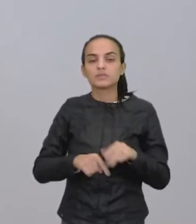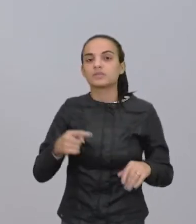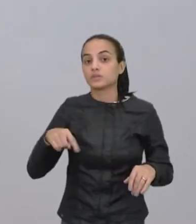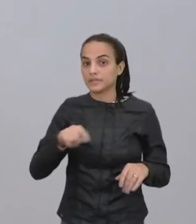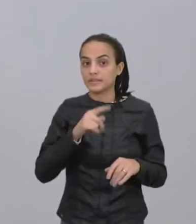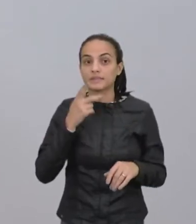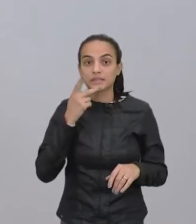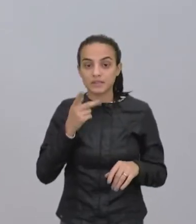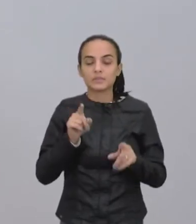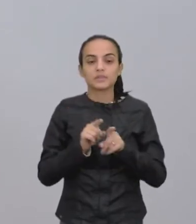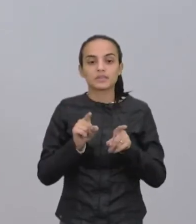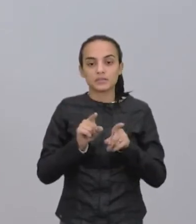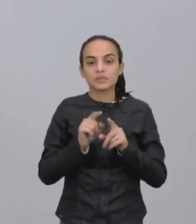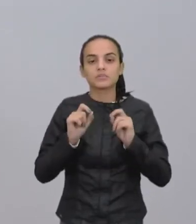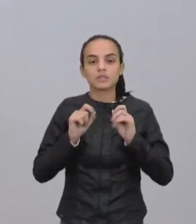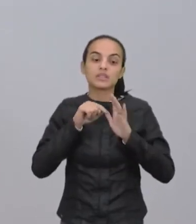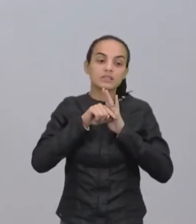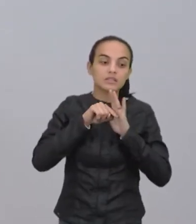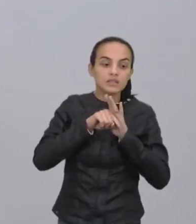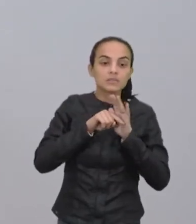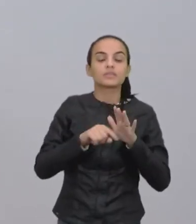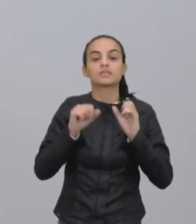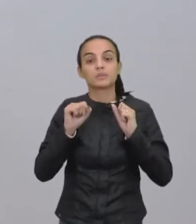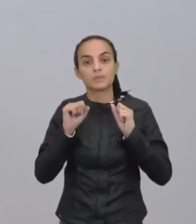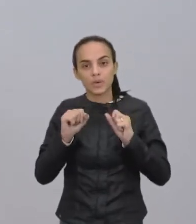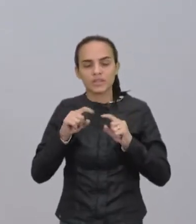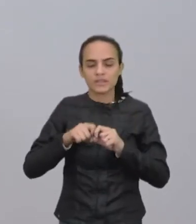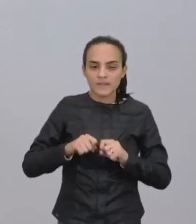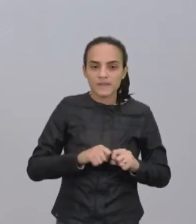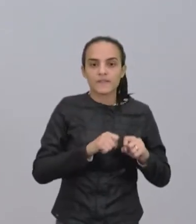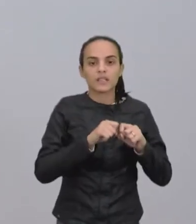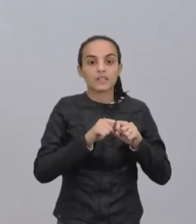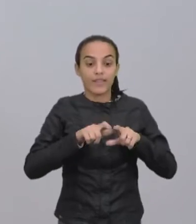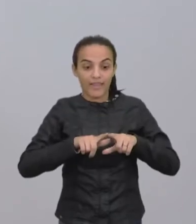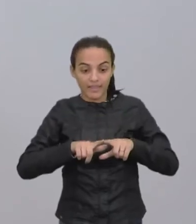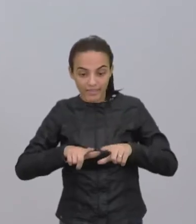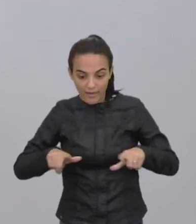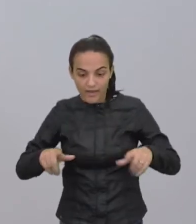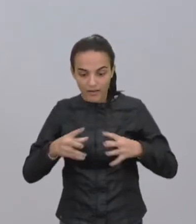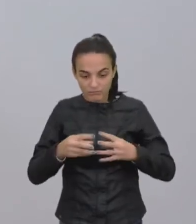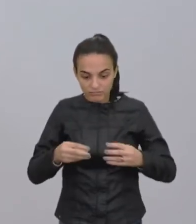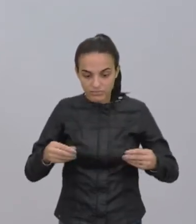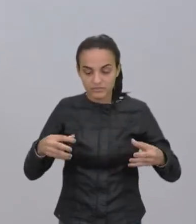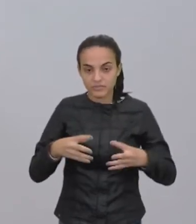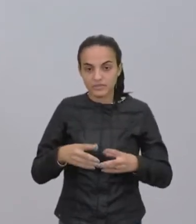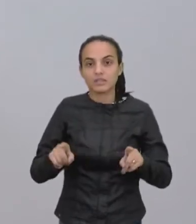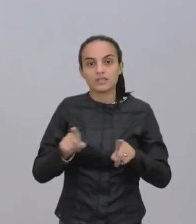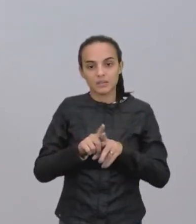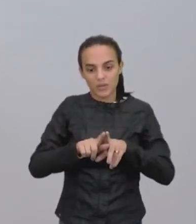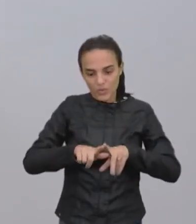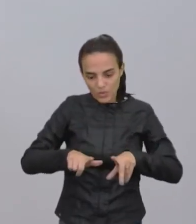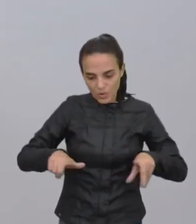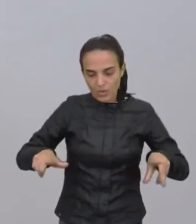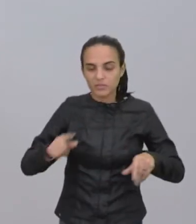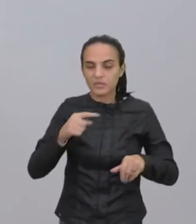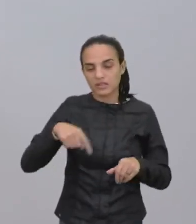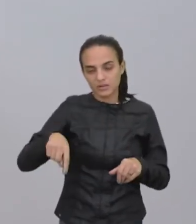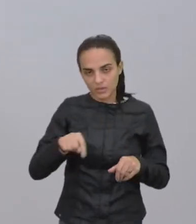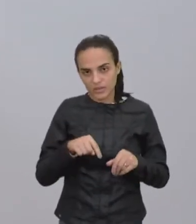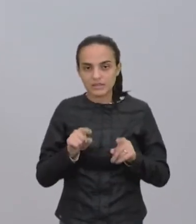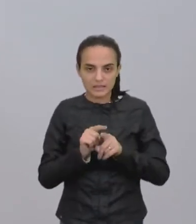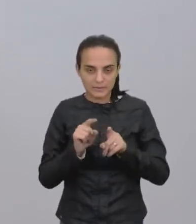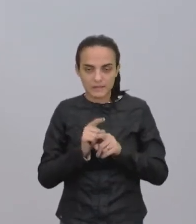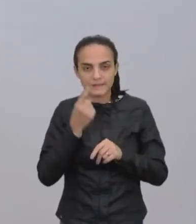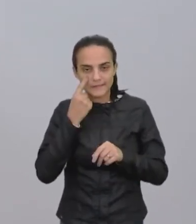também a respeito de exames que podem ser feitos na terra, né, e no solo para a gente também